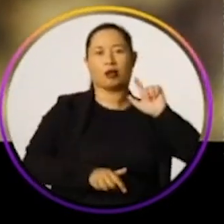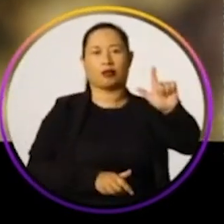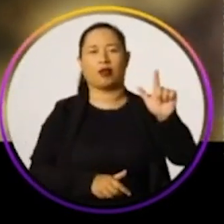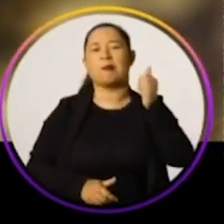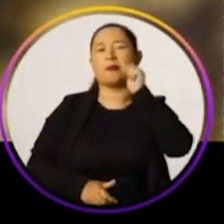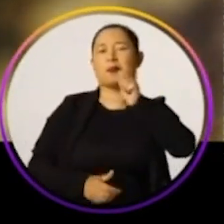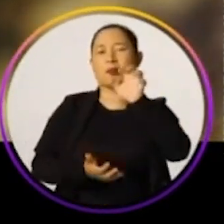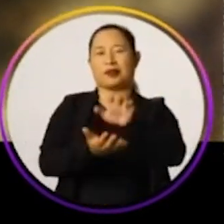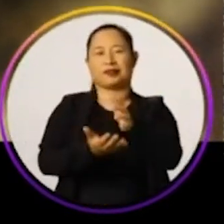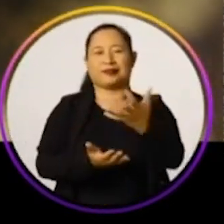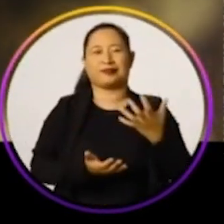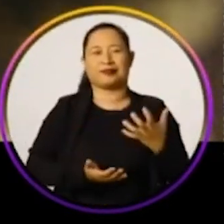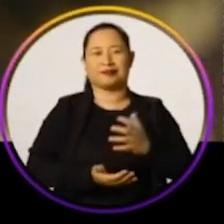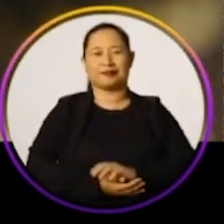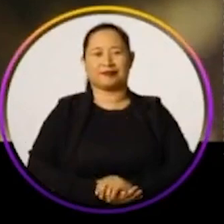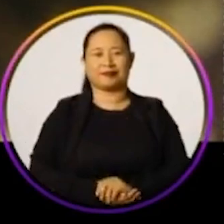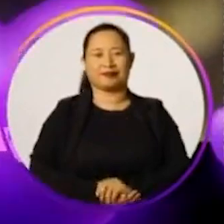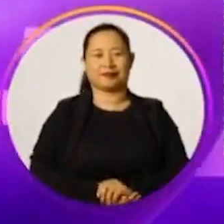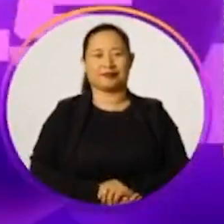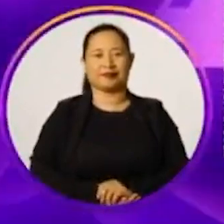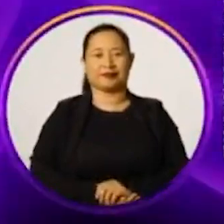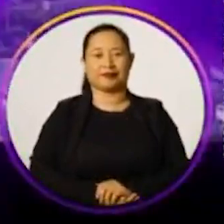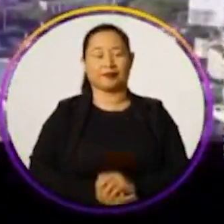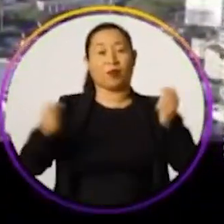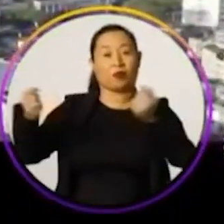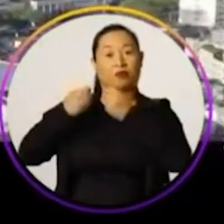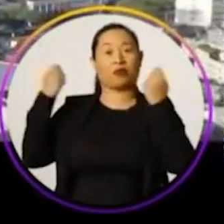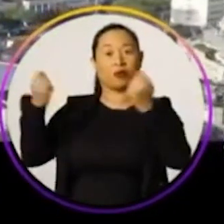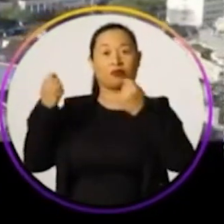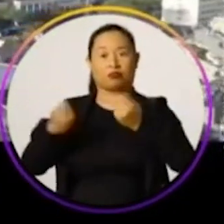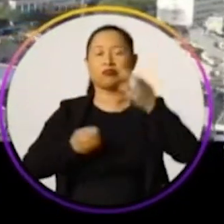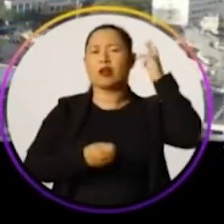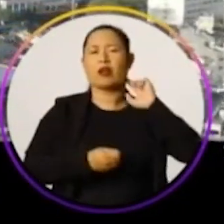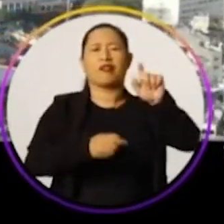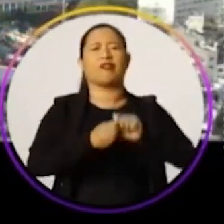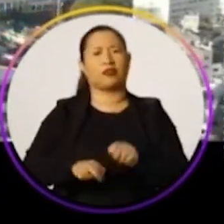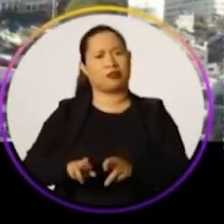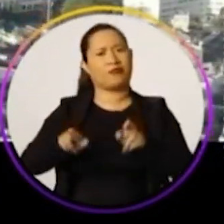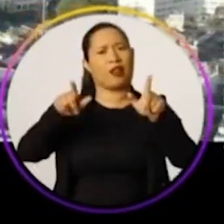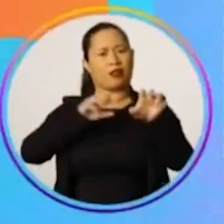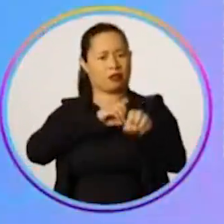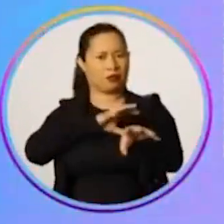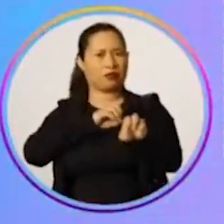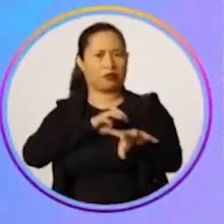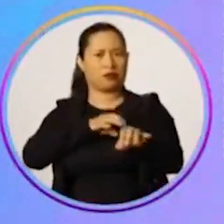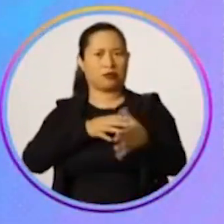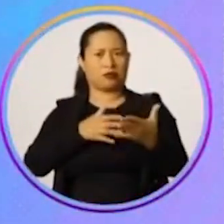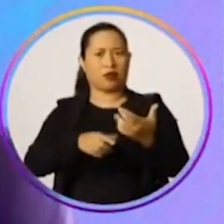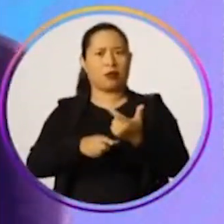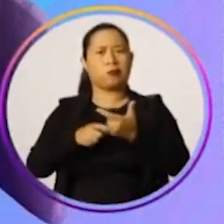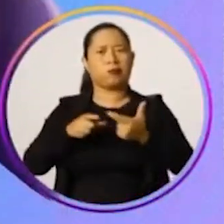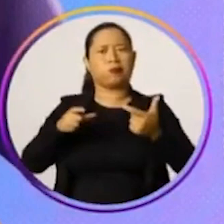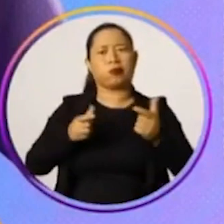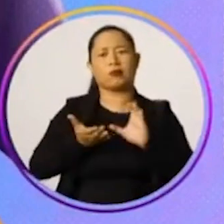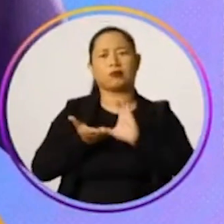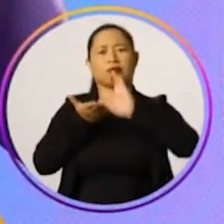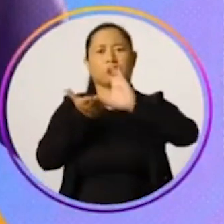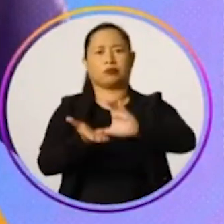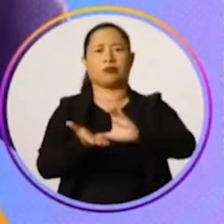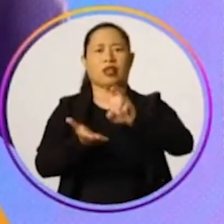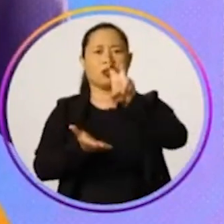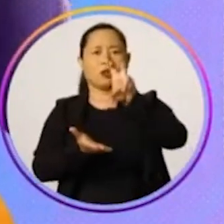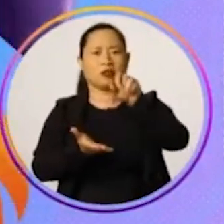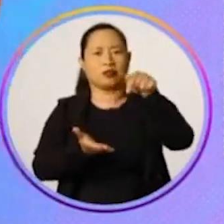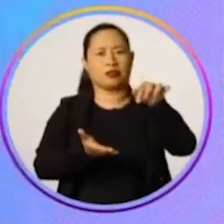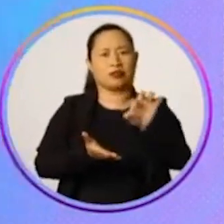A CIDADE NO BRASIL Em Caruaru, Raquel fez a diferença na educação. Aumentou o